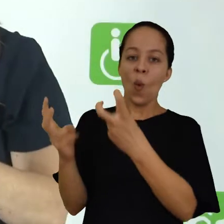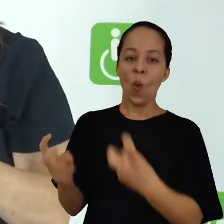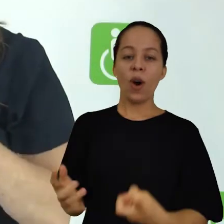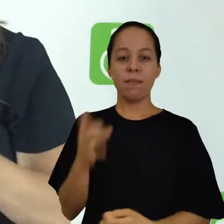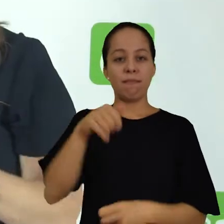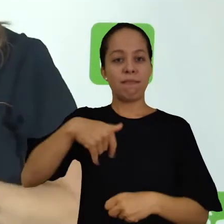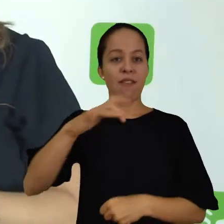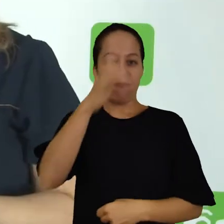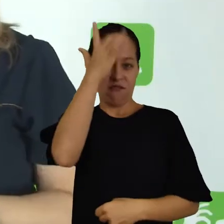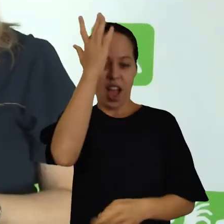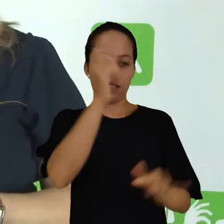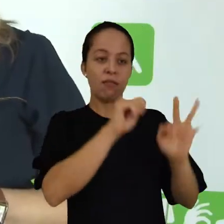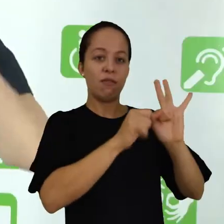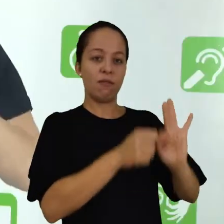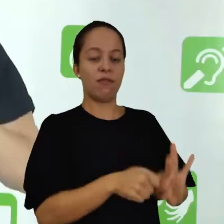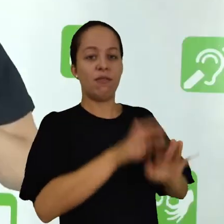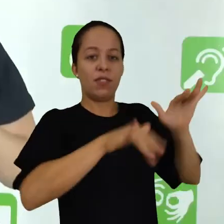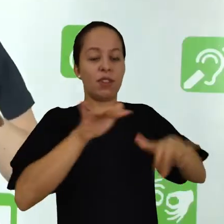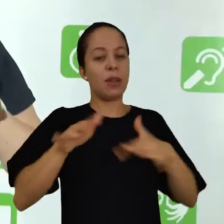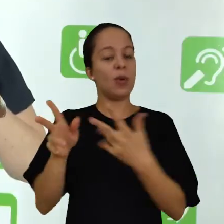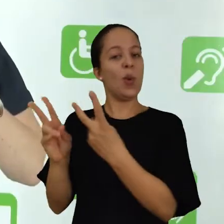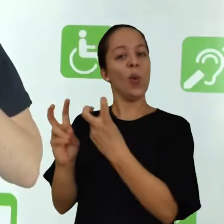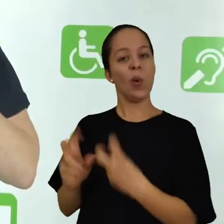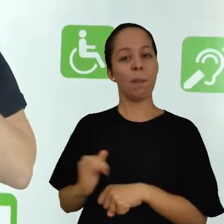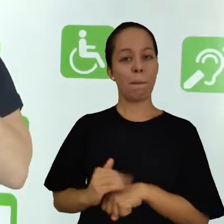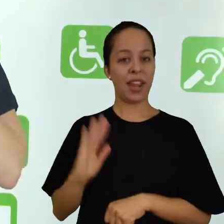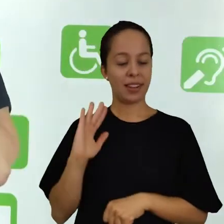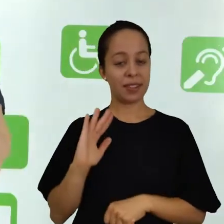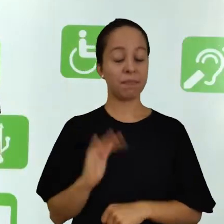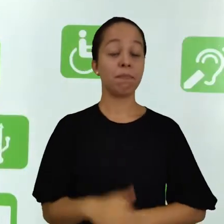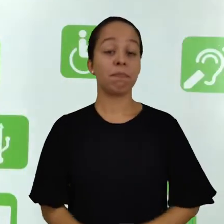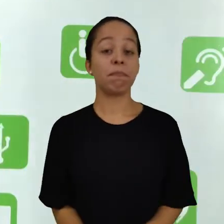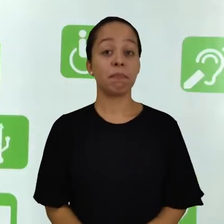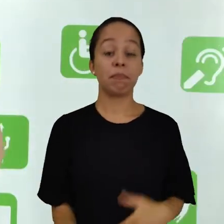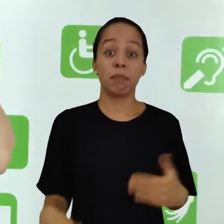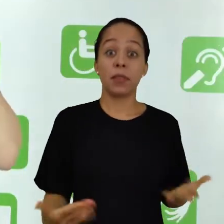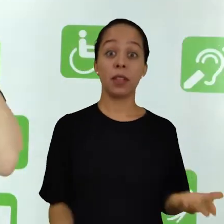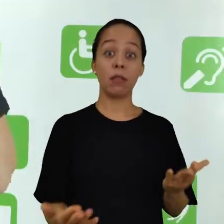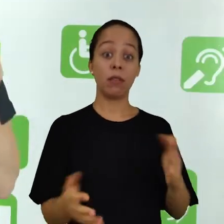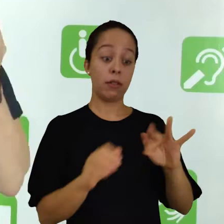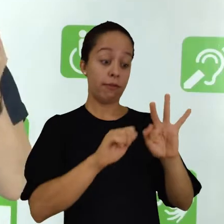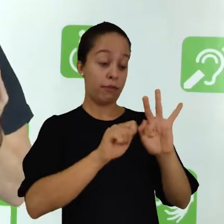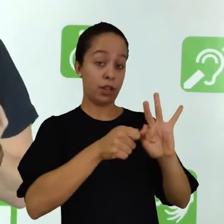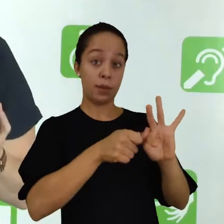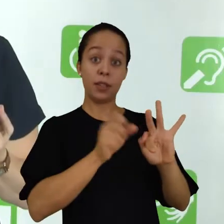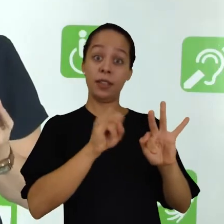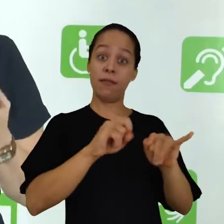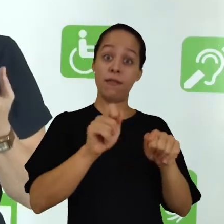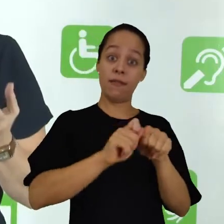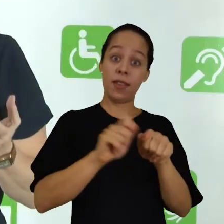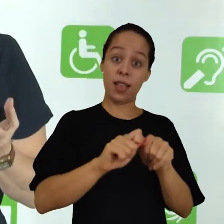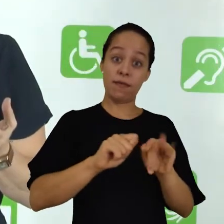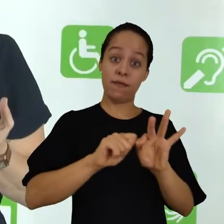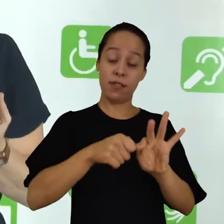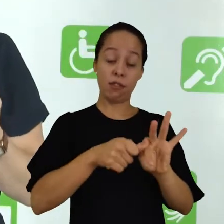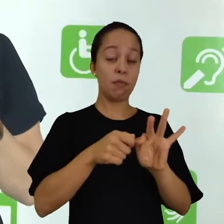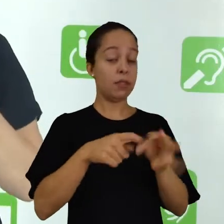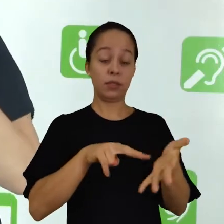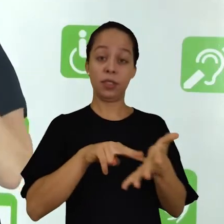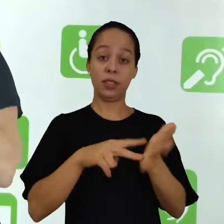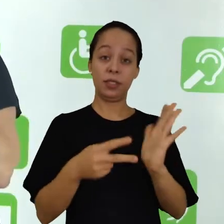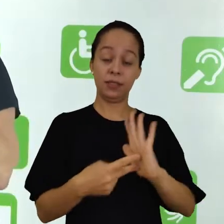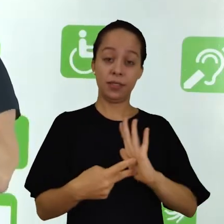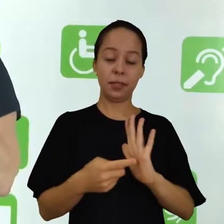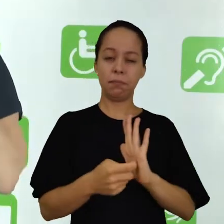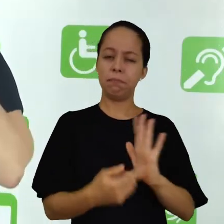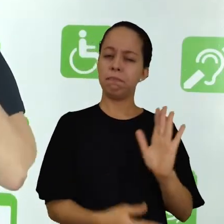textos lidos. Então, como nós já vimos, fazer o fichamento de um texto é